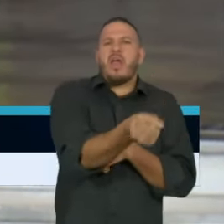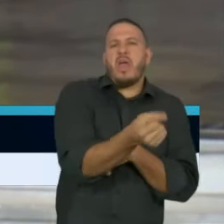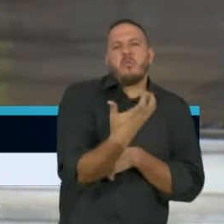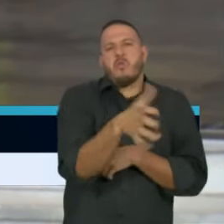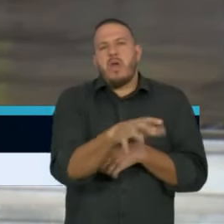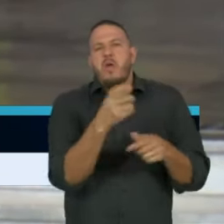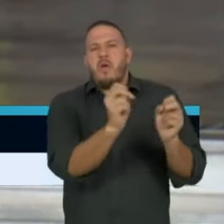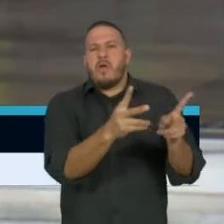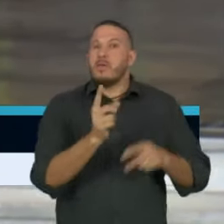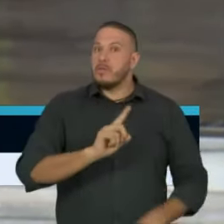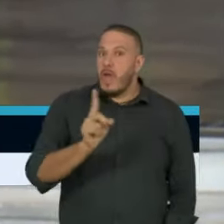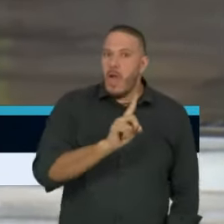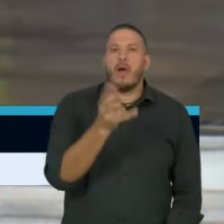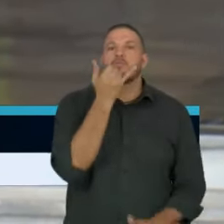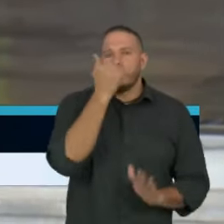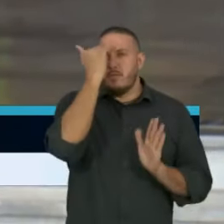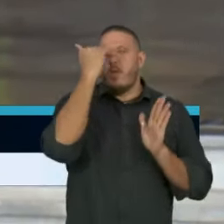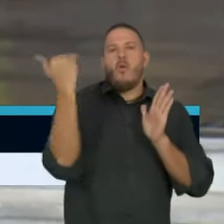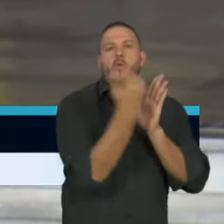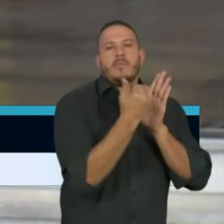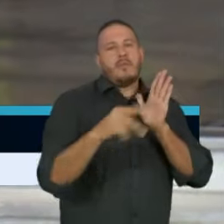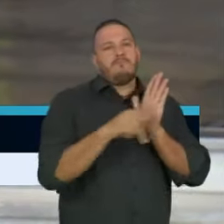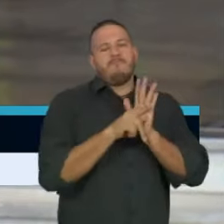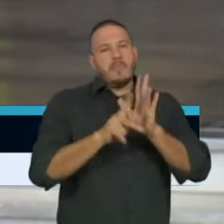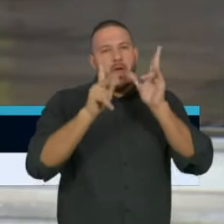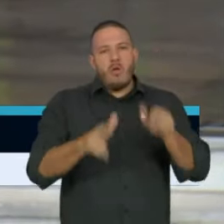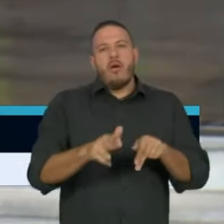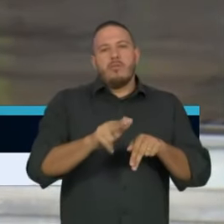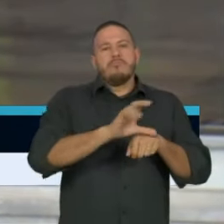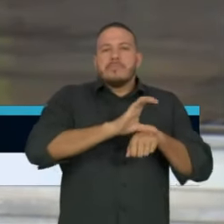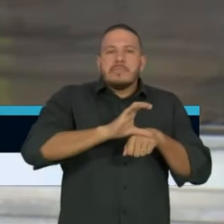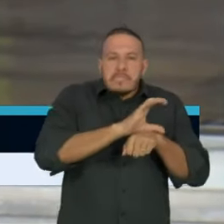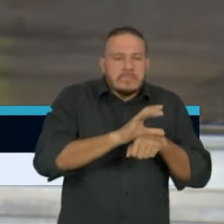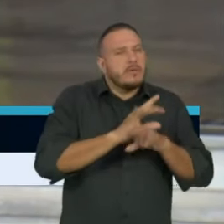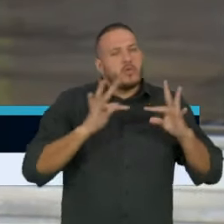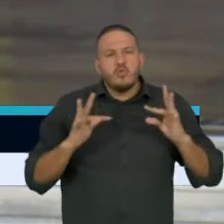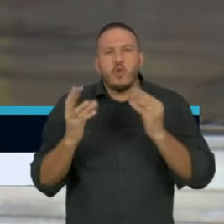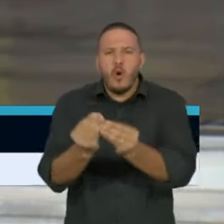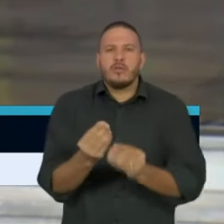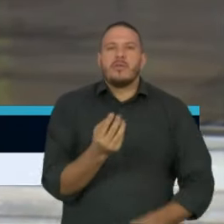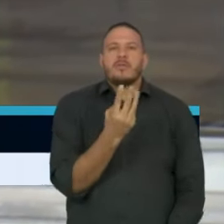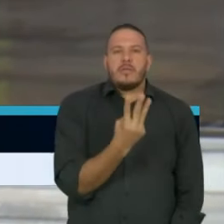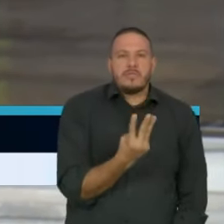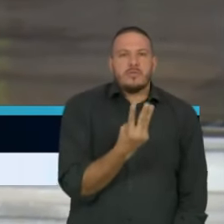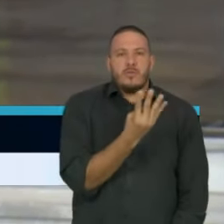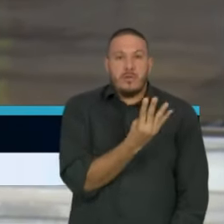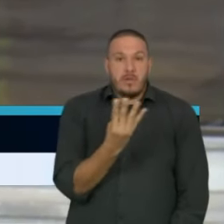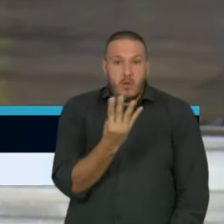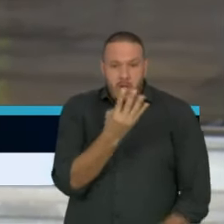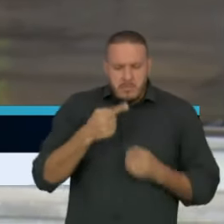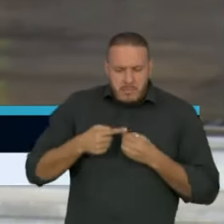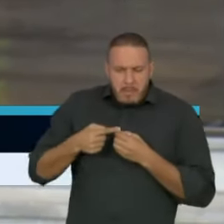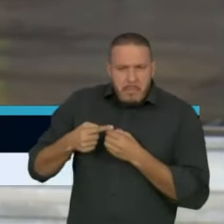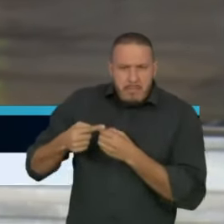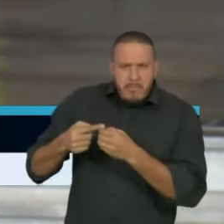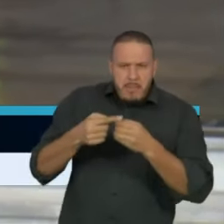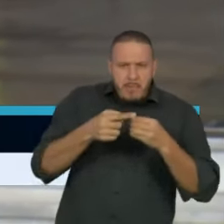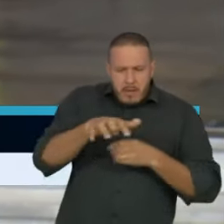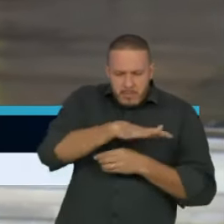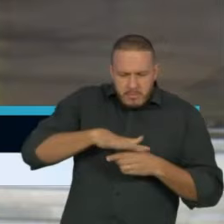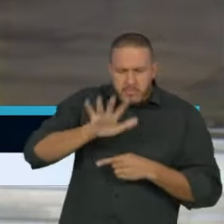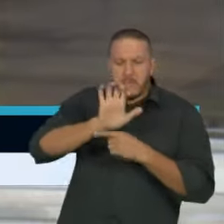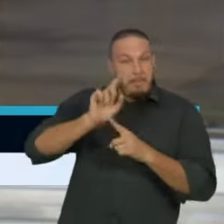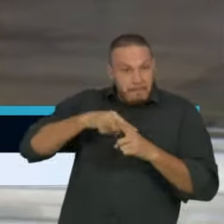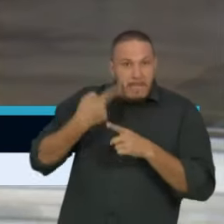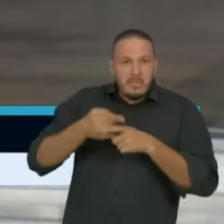seguida. Ela deve ser seguida por todos os 344 municípios do Estado, além da capital de